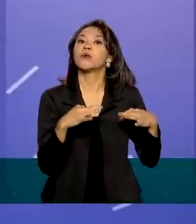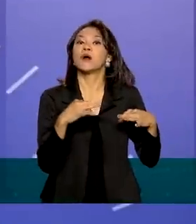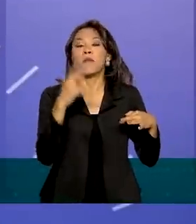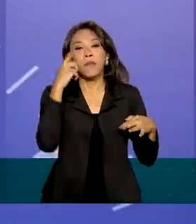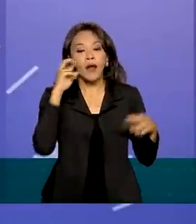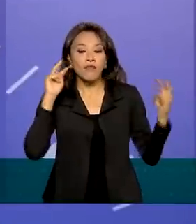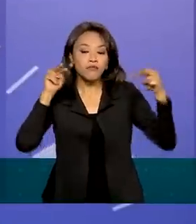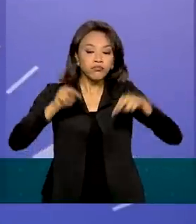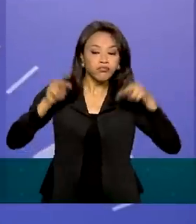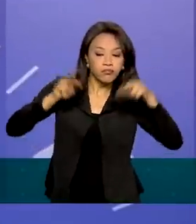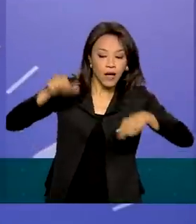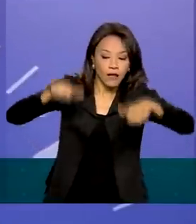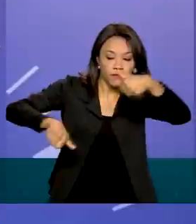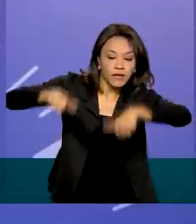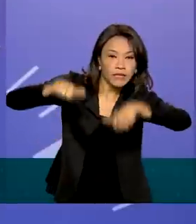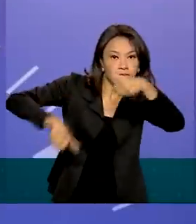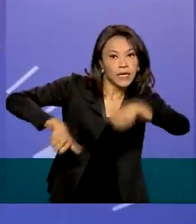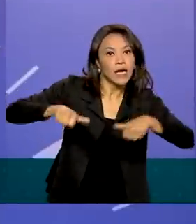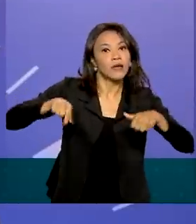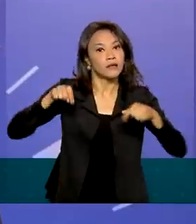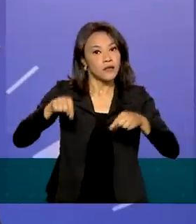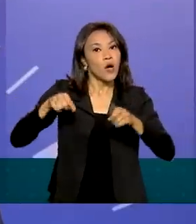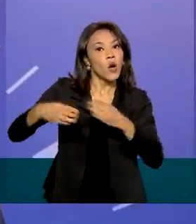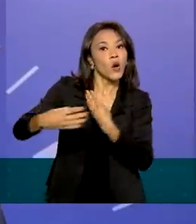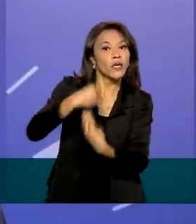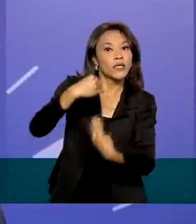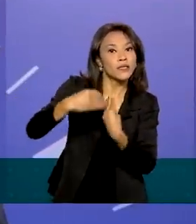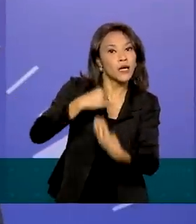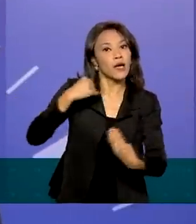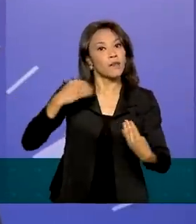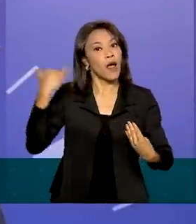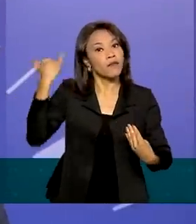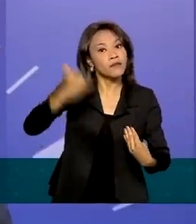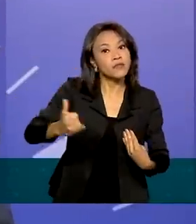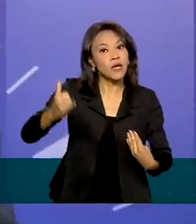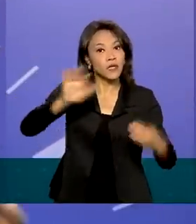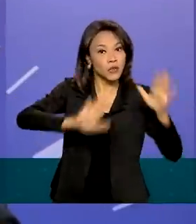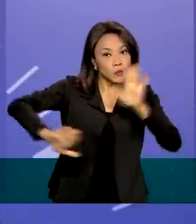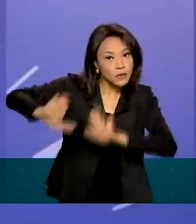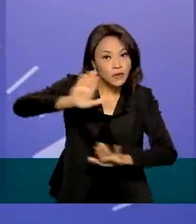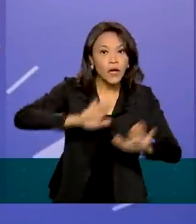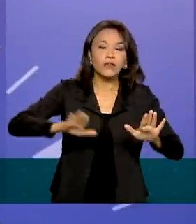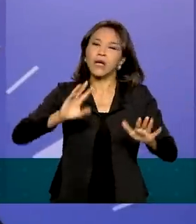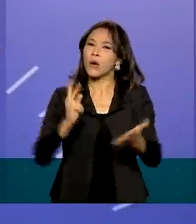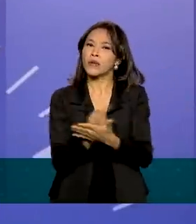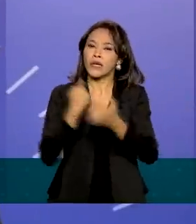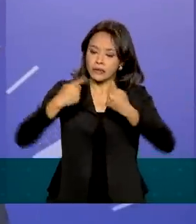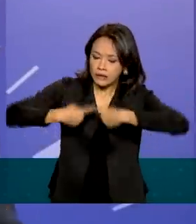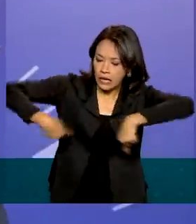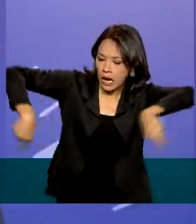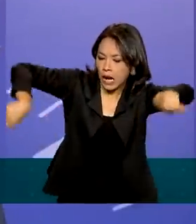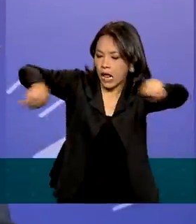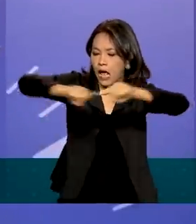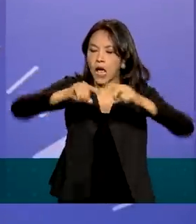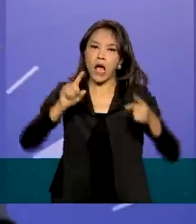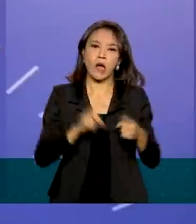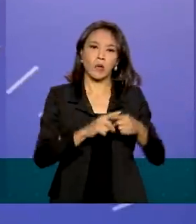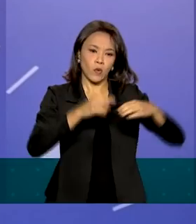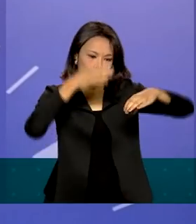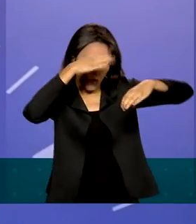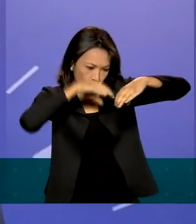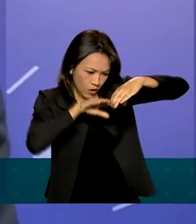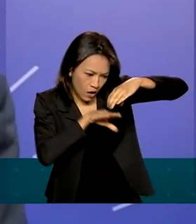a fim de possibilitar uma orientação mais efetiva contra perigos que ocorrem em lagos, cavernas, quênios, etc.